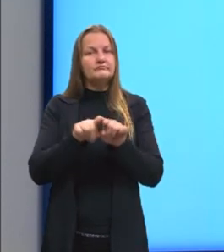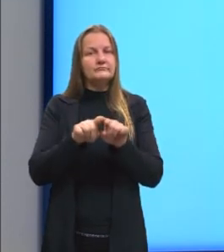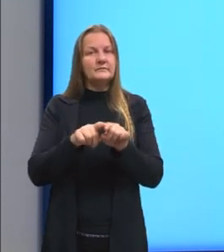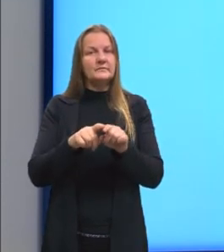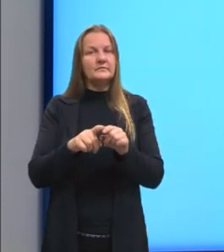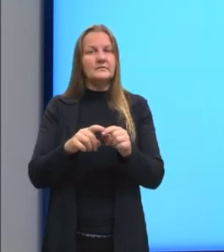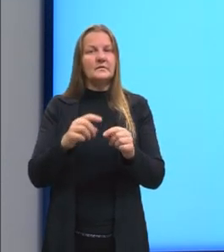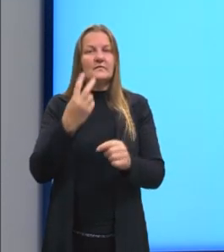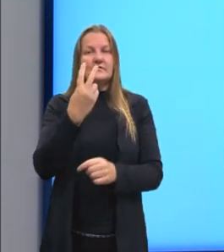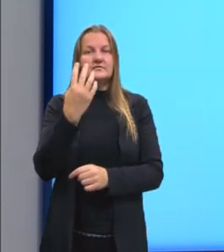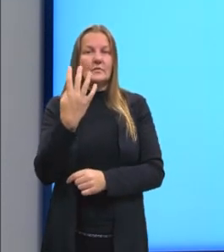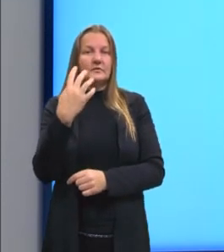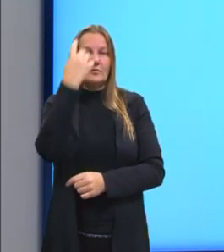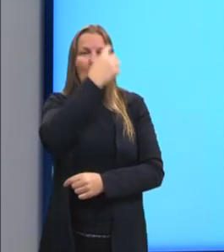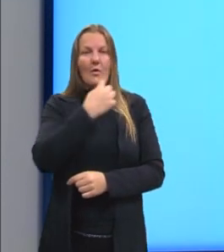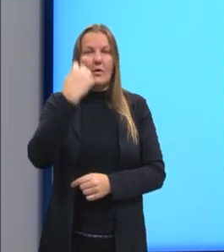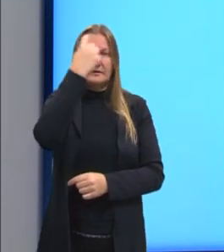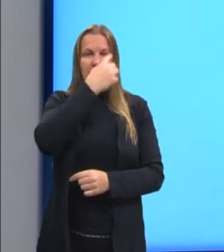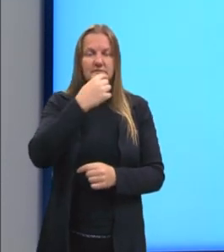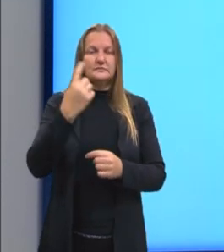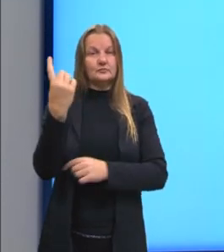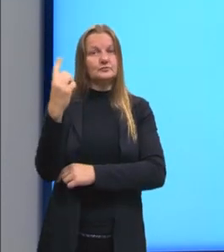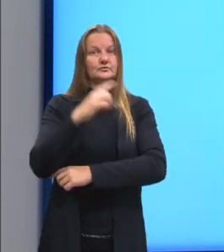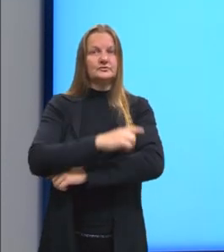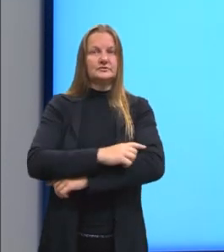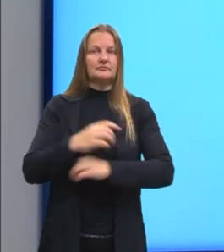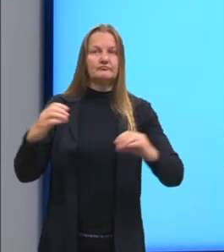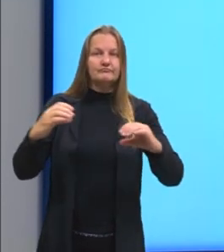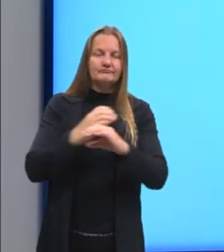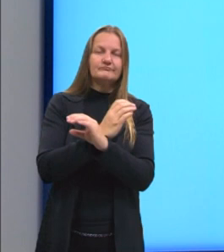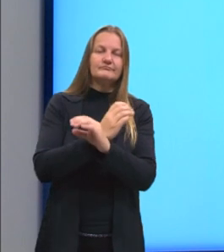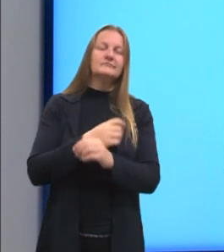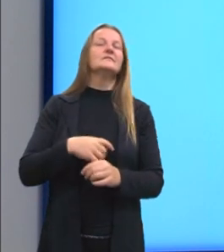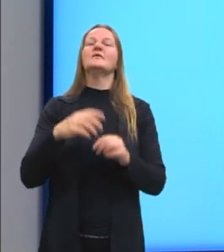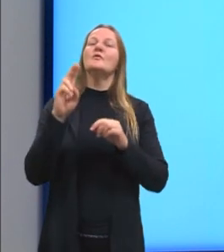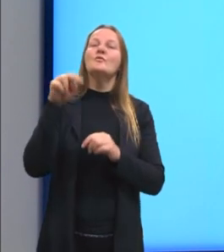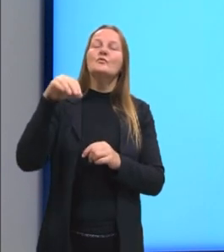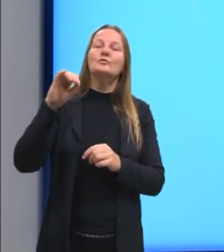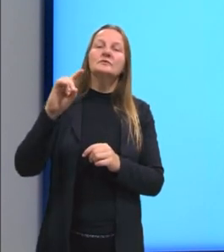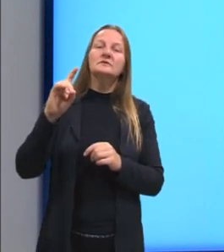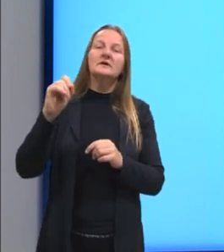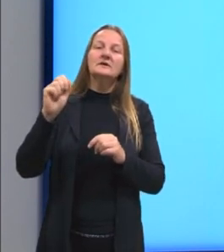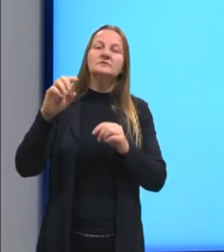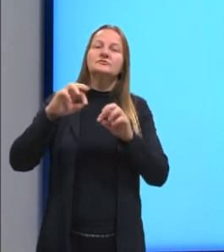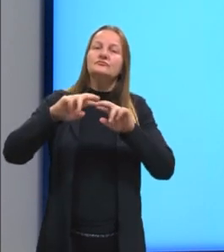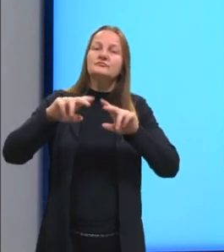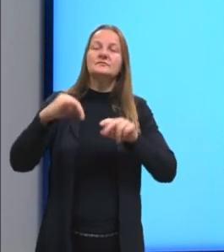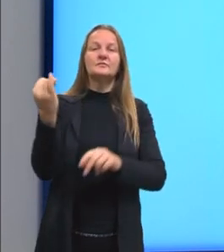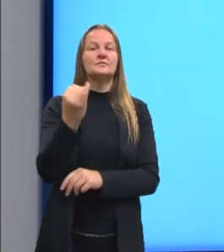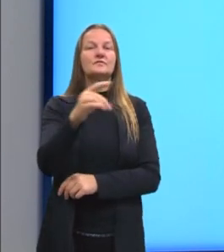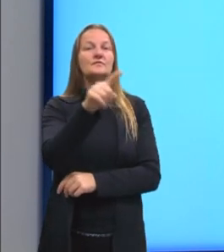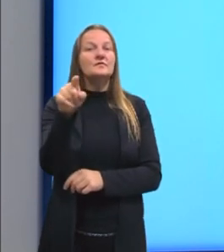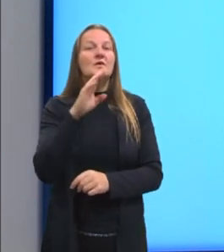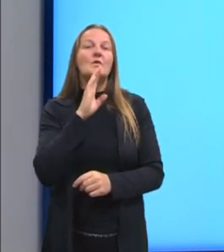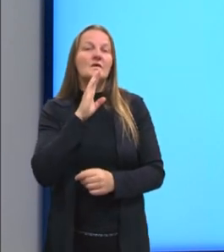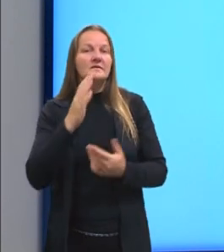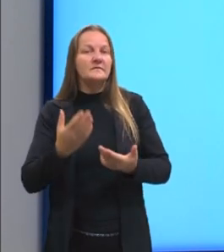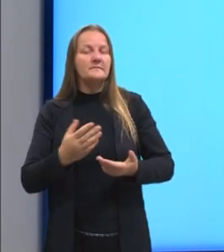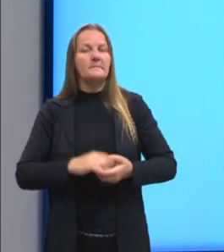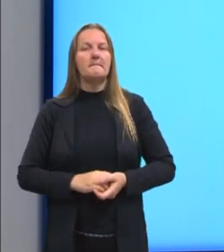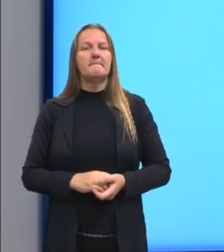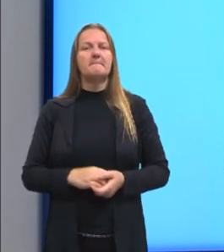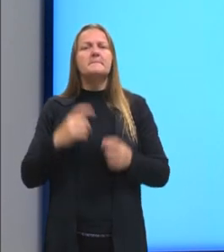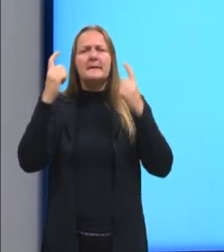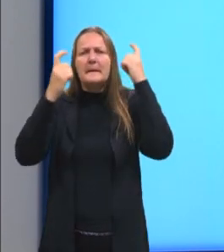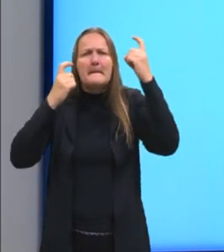as 24 horas de um dia. Essas unidades, é importante que vocês conheçam. Não se